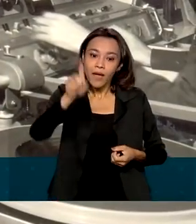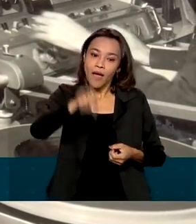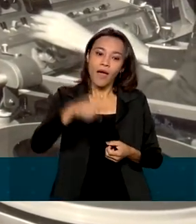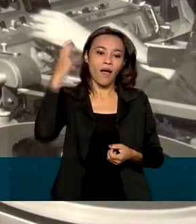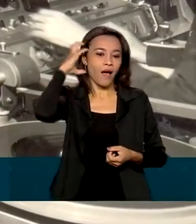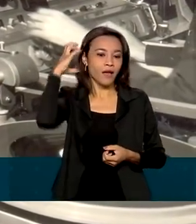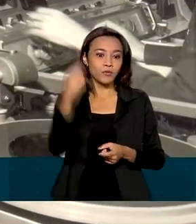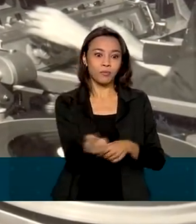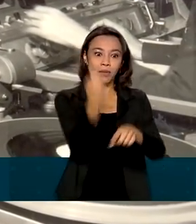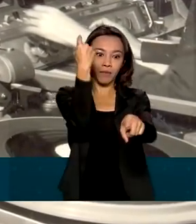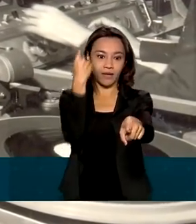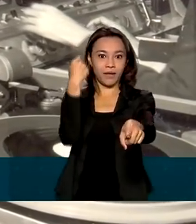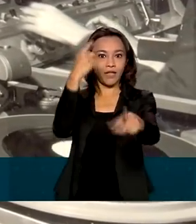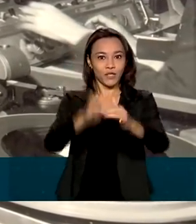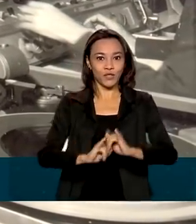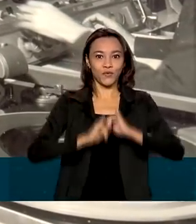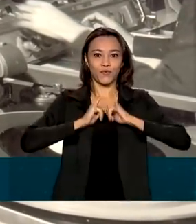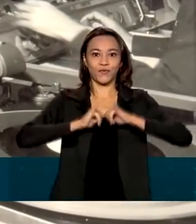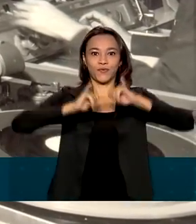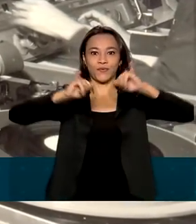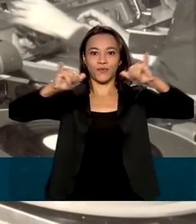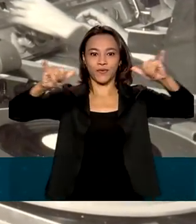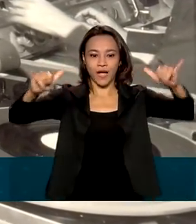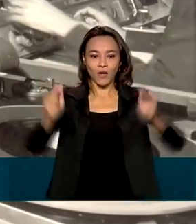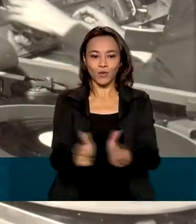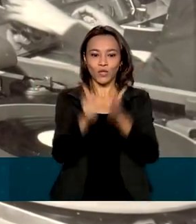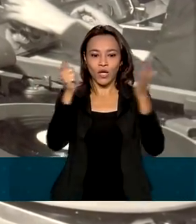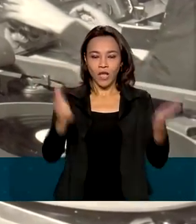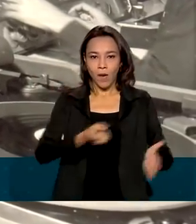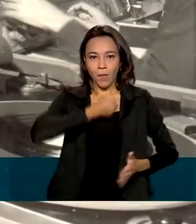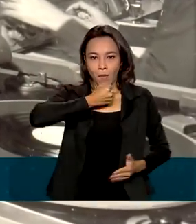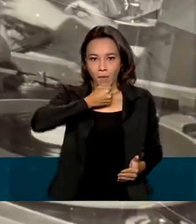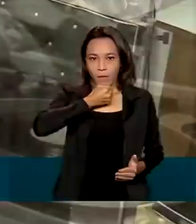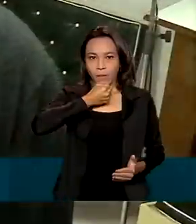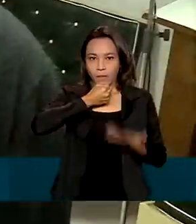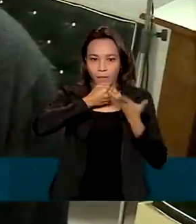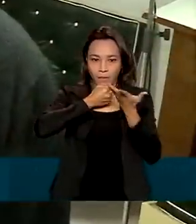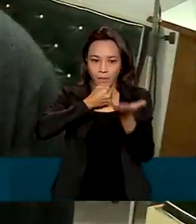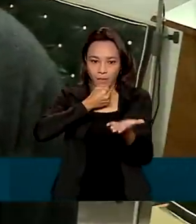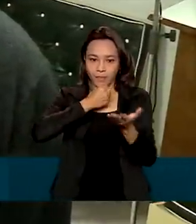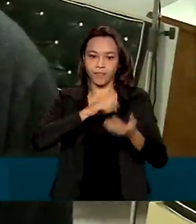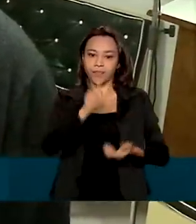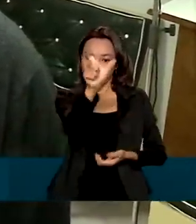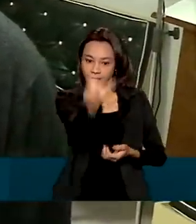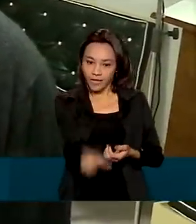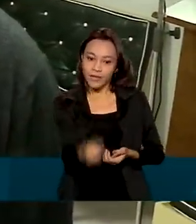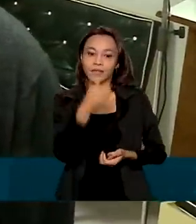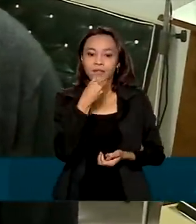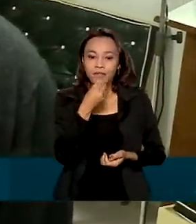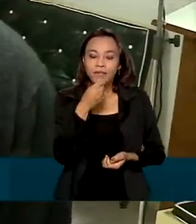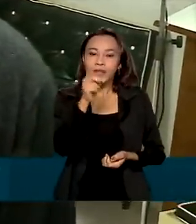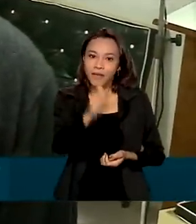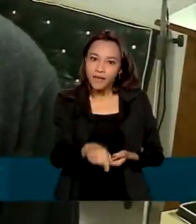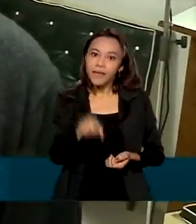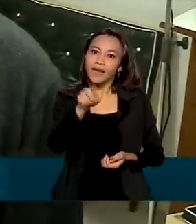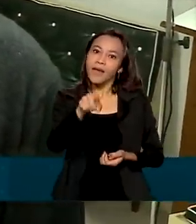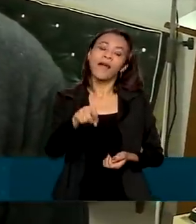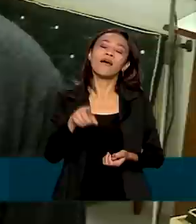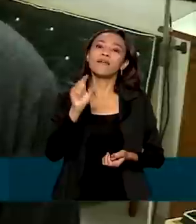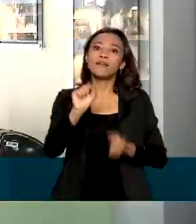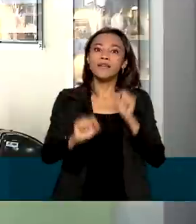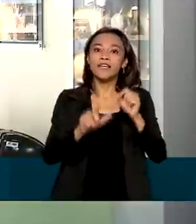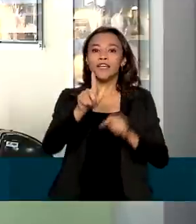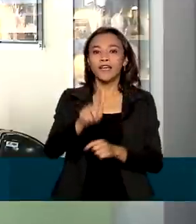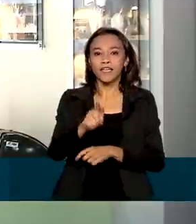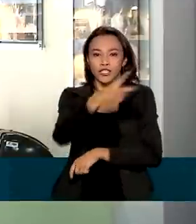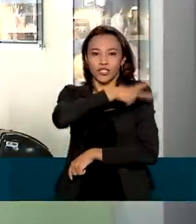transmitir o primeiro e mais famoso rádio jornal do país, o repórter Esso. Tiago Regoto, gerente das rádios EBC,